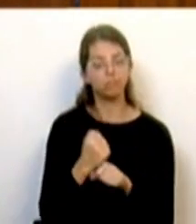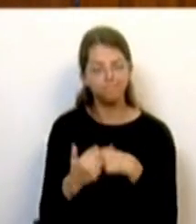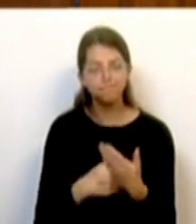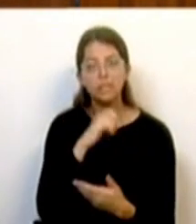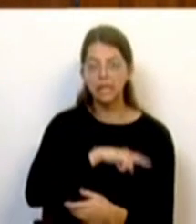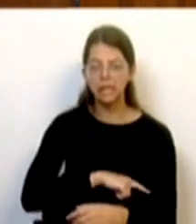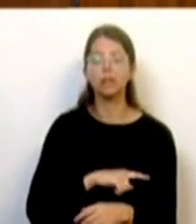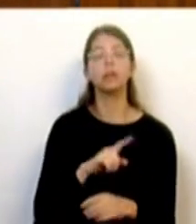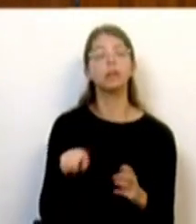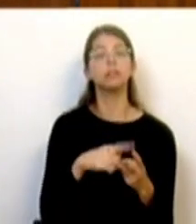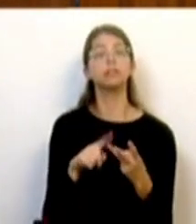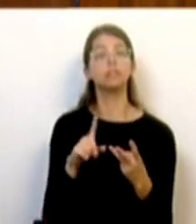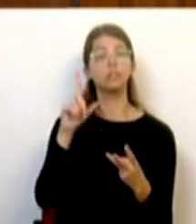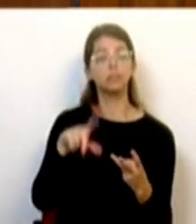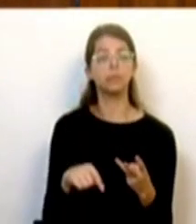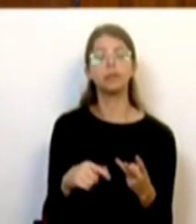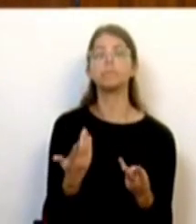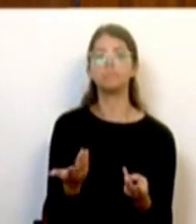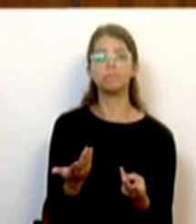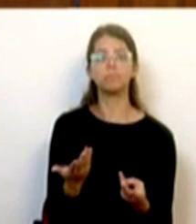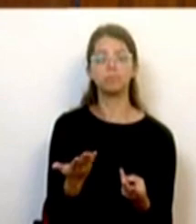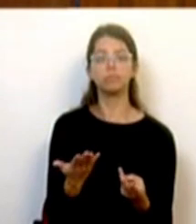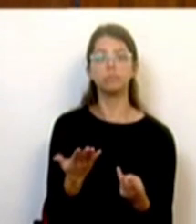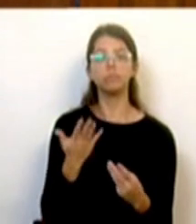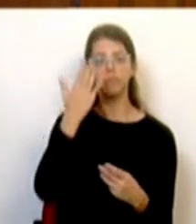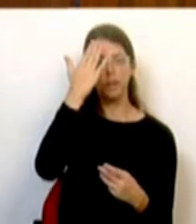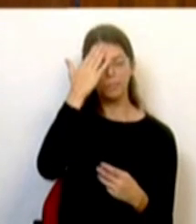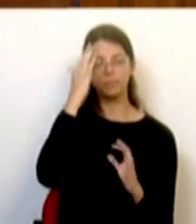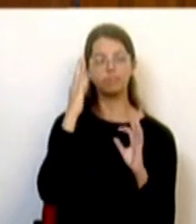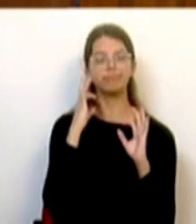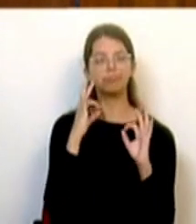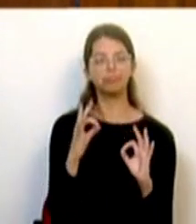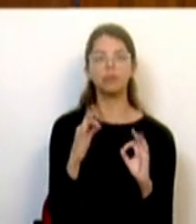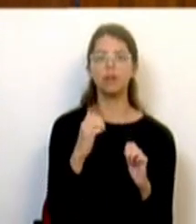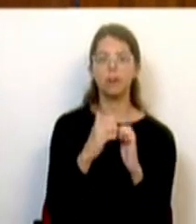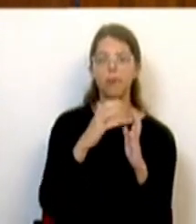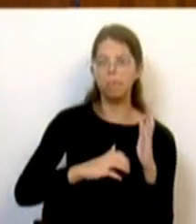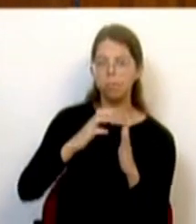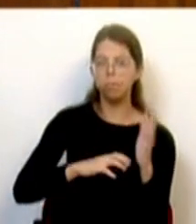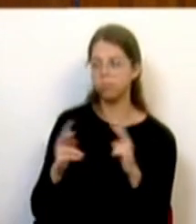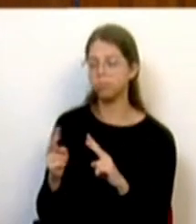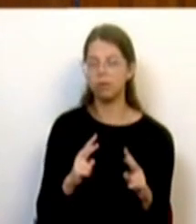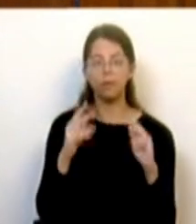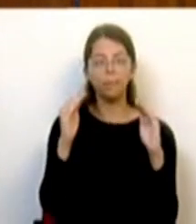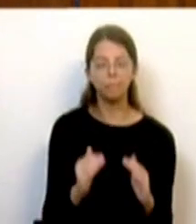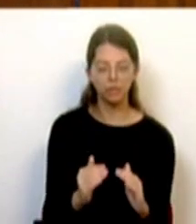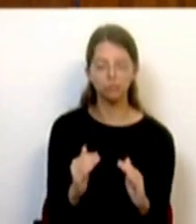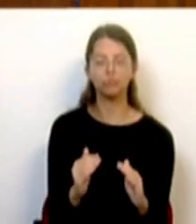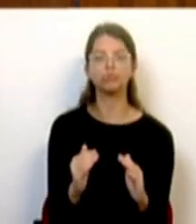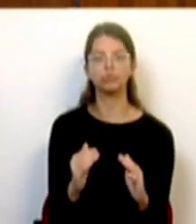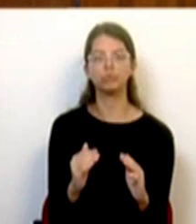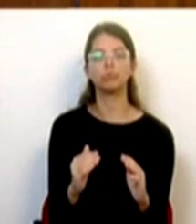e promove, sobretudo, a capacidade de, com redução de burocracia e com a eliminação